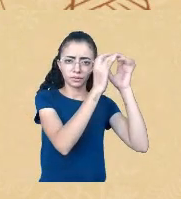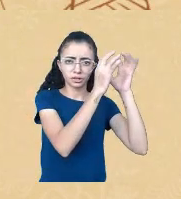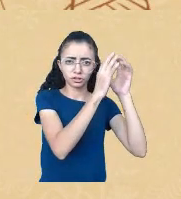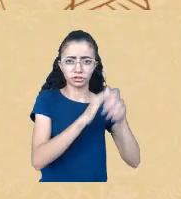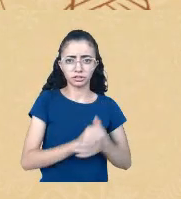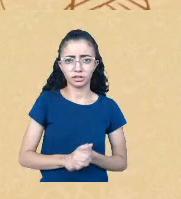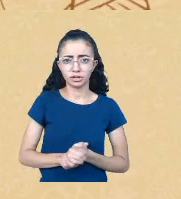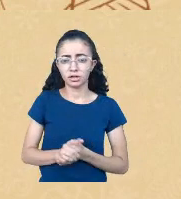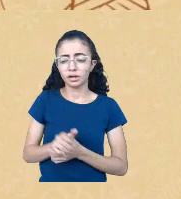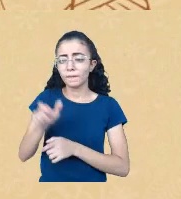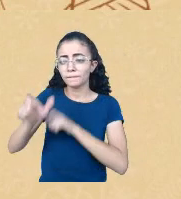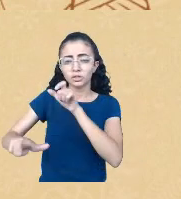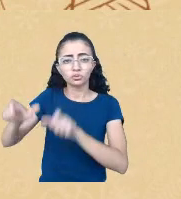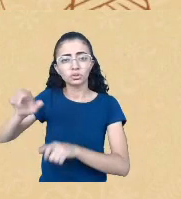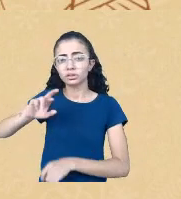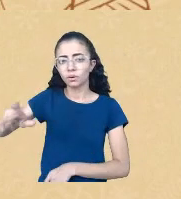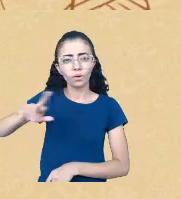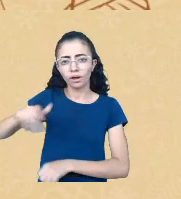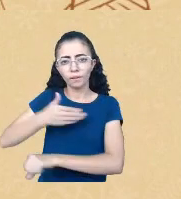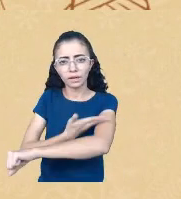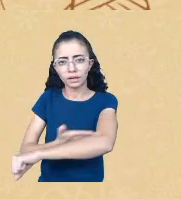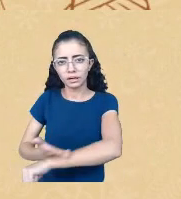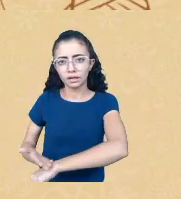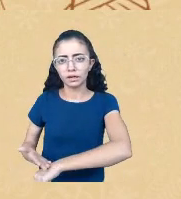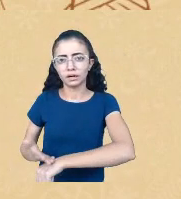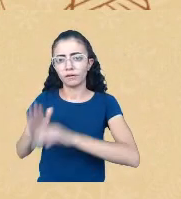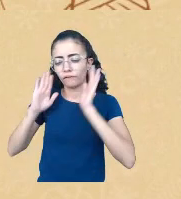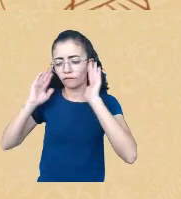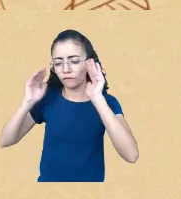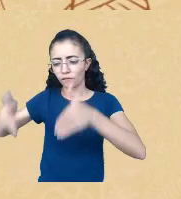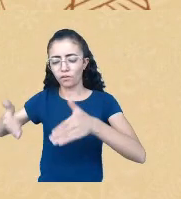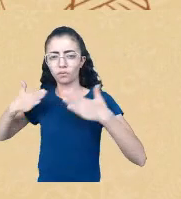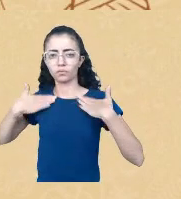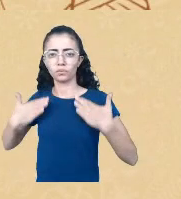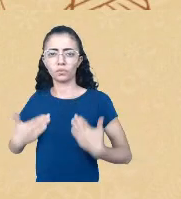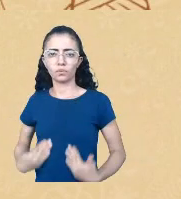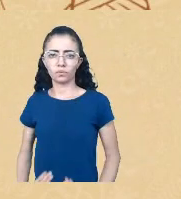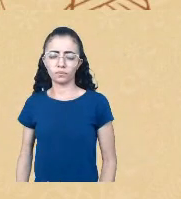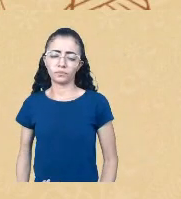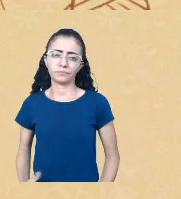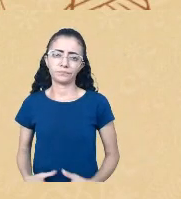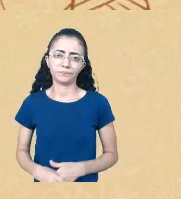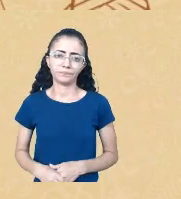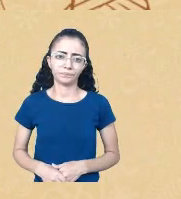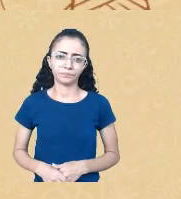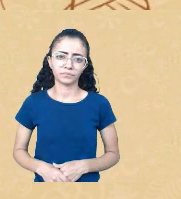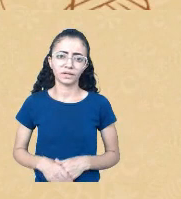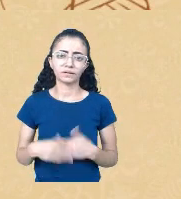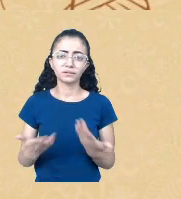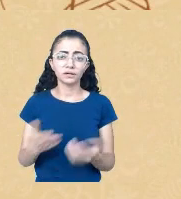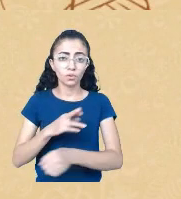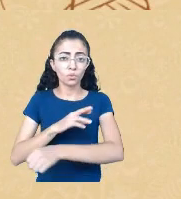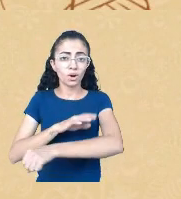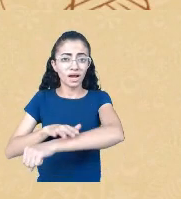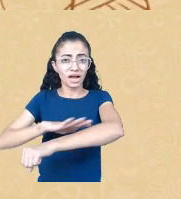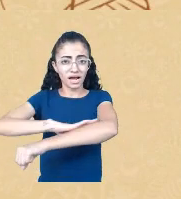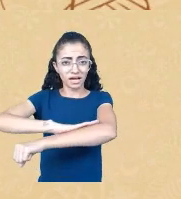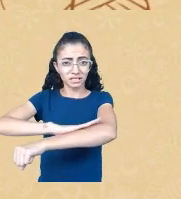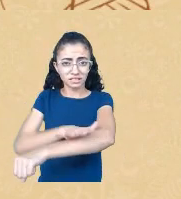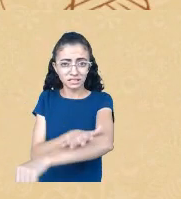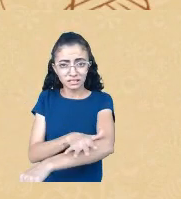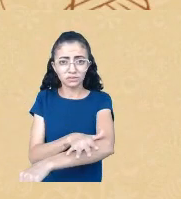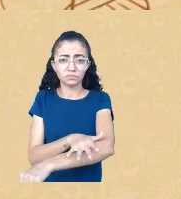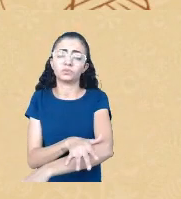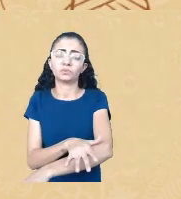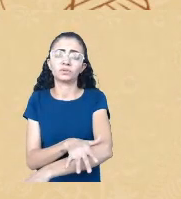Dessa forma, muito do racismo se aproxima da animalização, por entender que quem não é humano é animal, né?